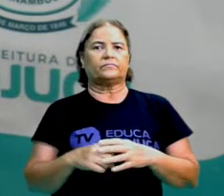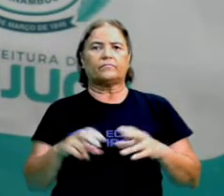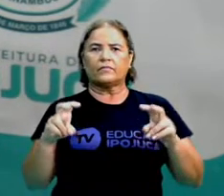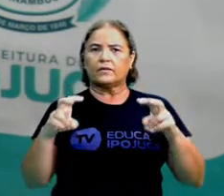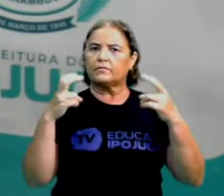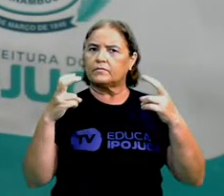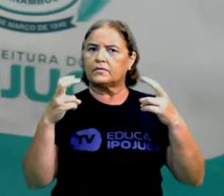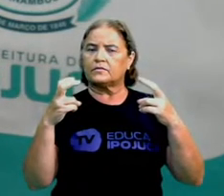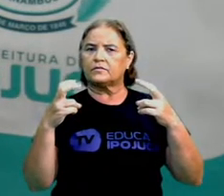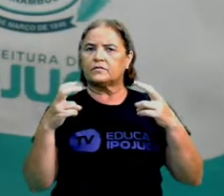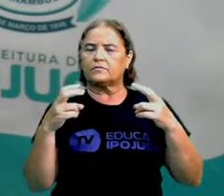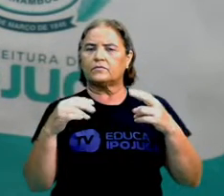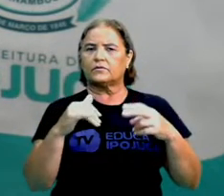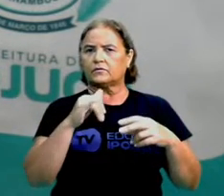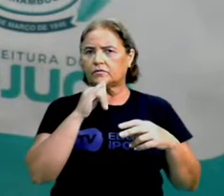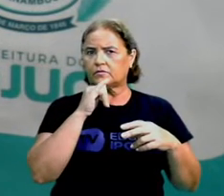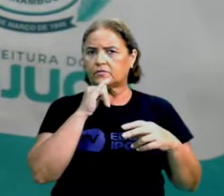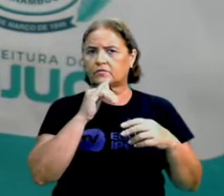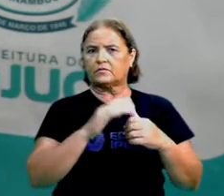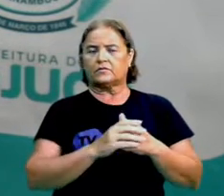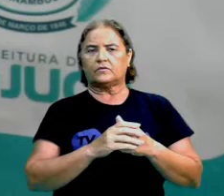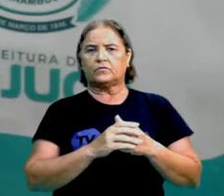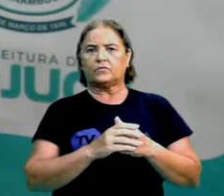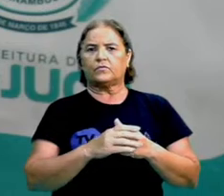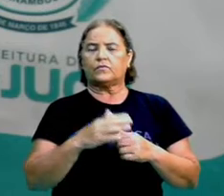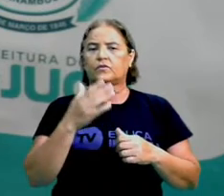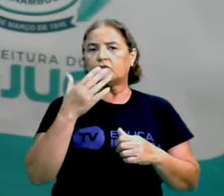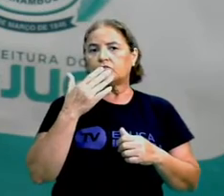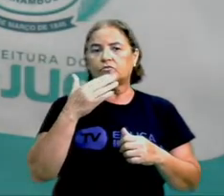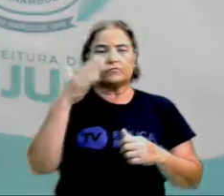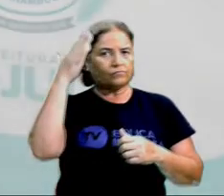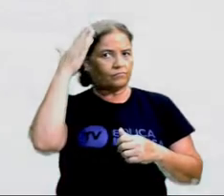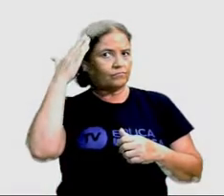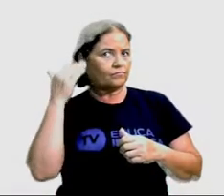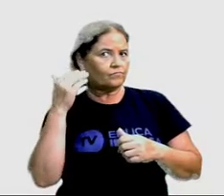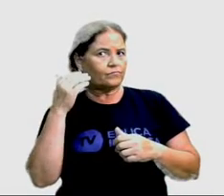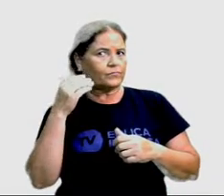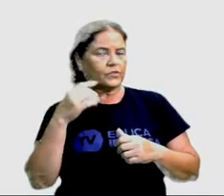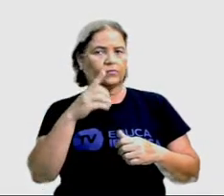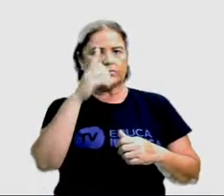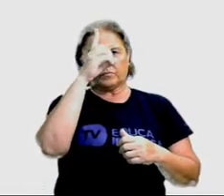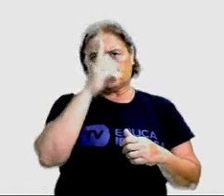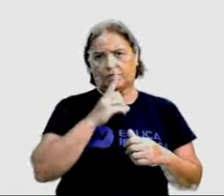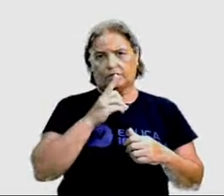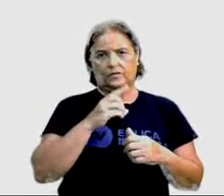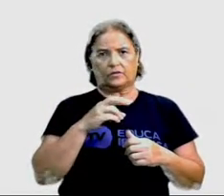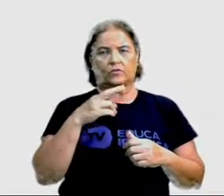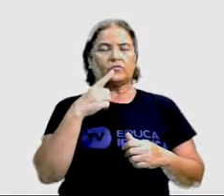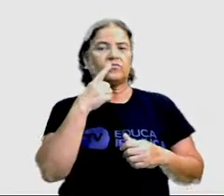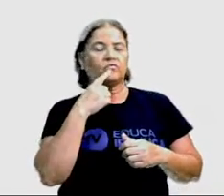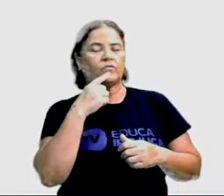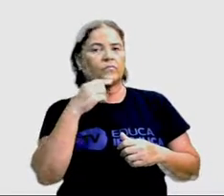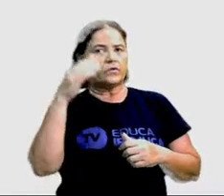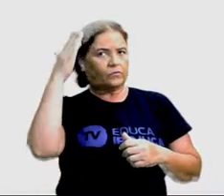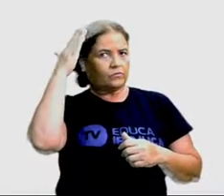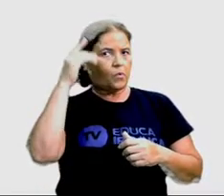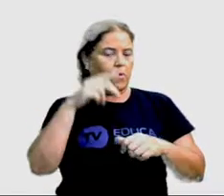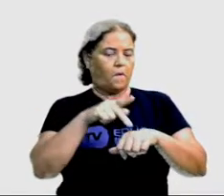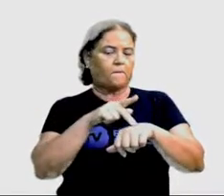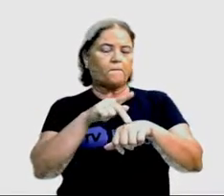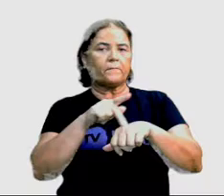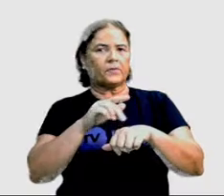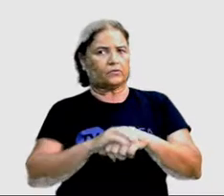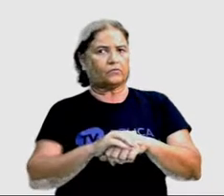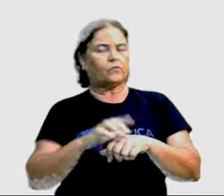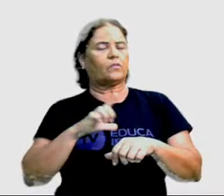Percebemos como exemplos as cores dos cabelos, loiro, ruivo e preto, que mostra que existe uma diferença